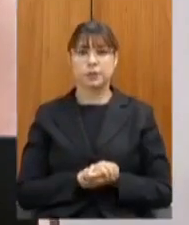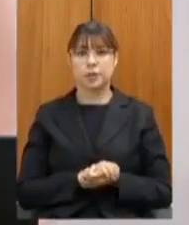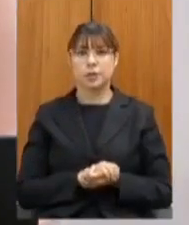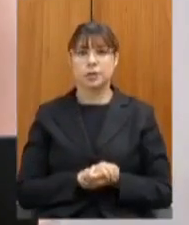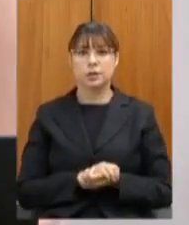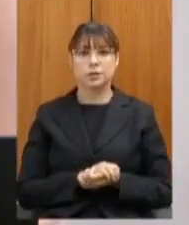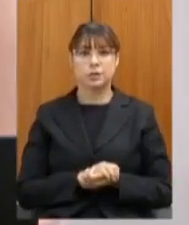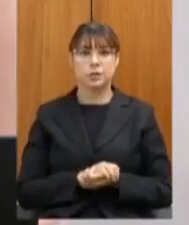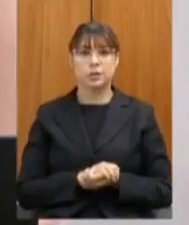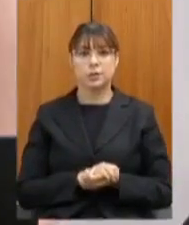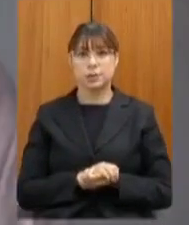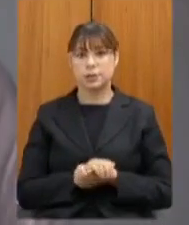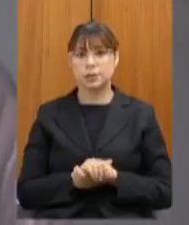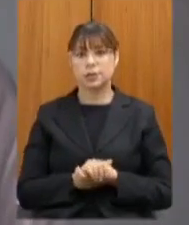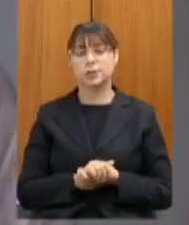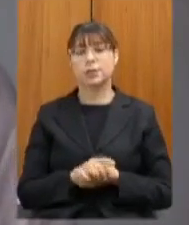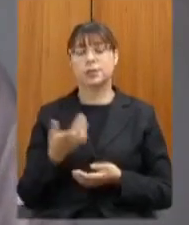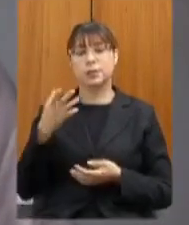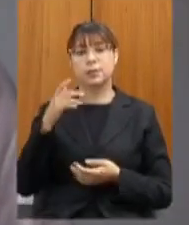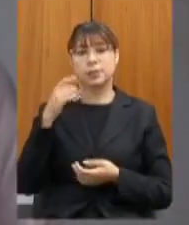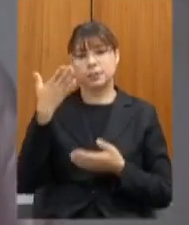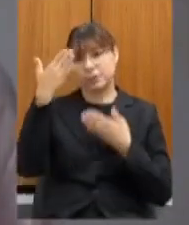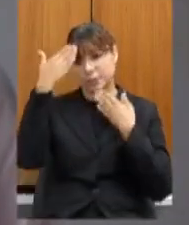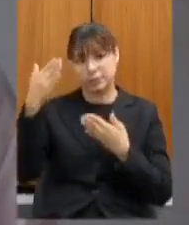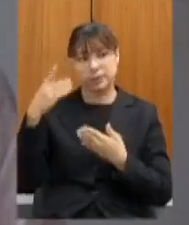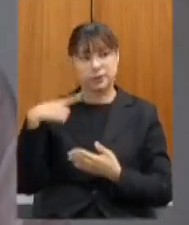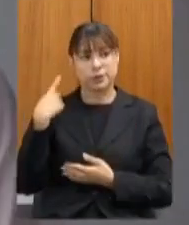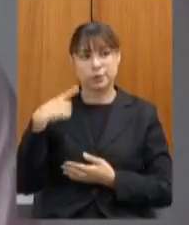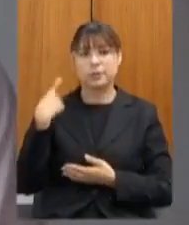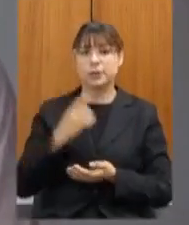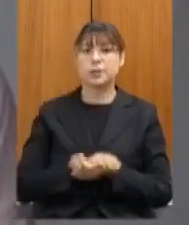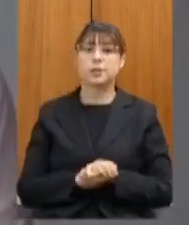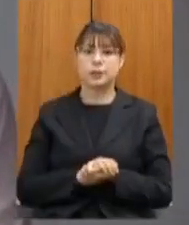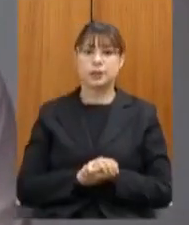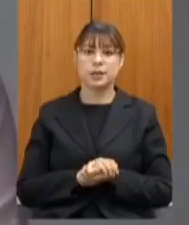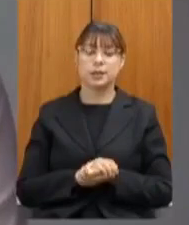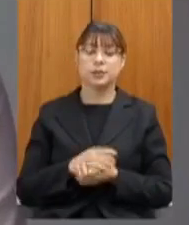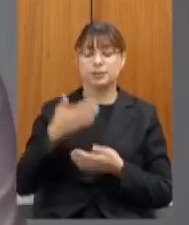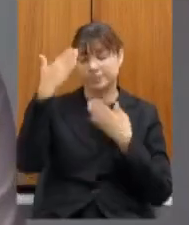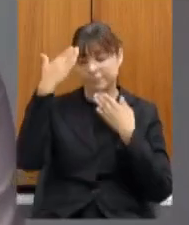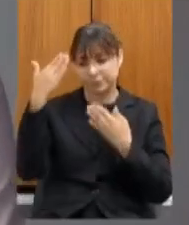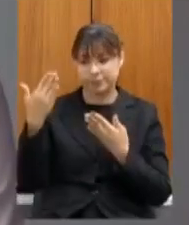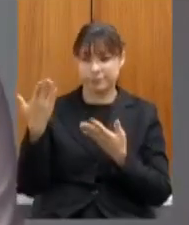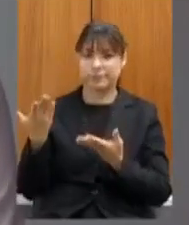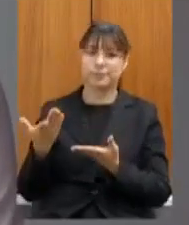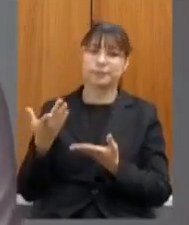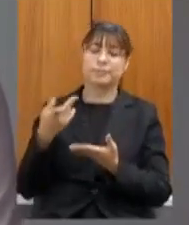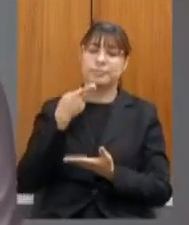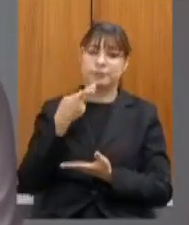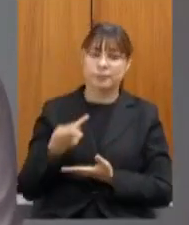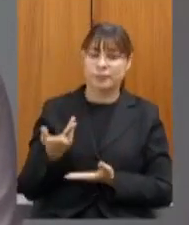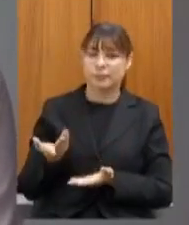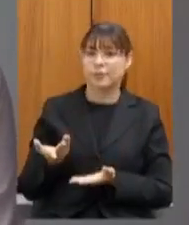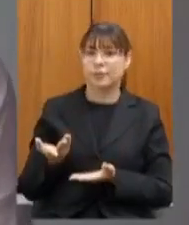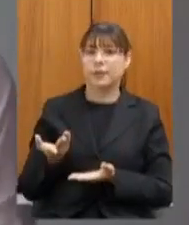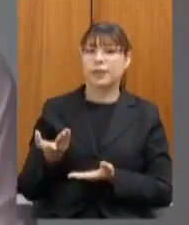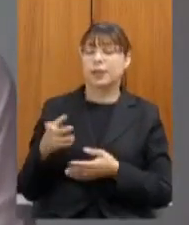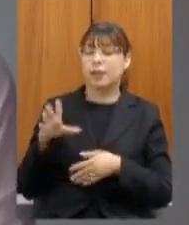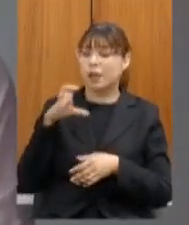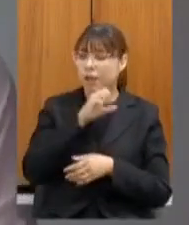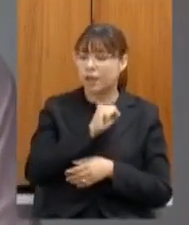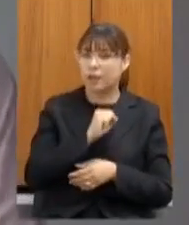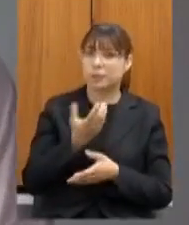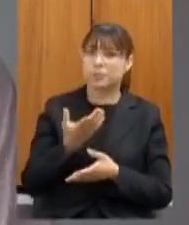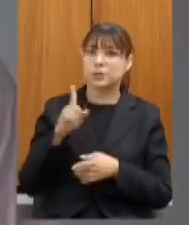deputado obrigada pelas perguntas também desejo pronta recuperação eu tive testei